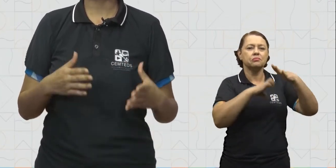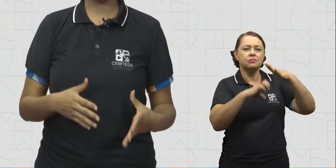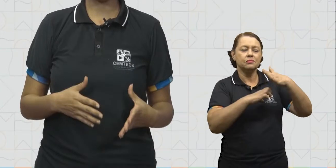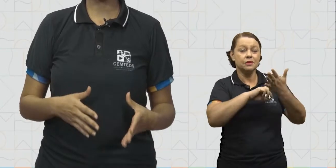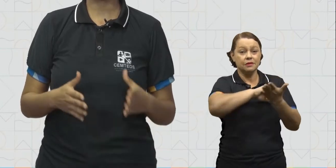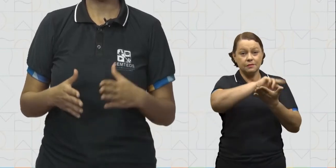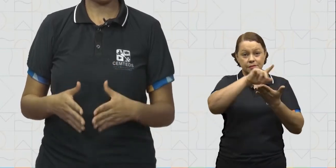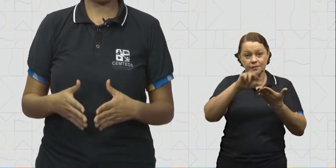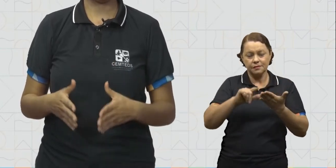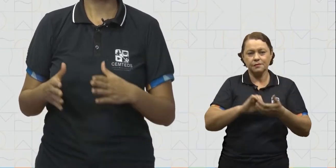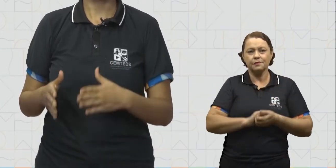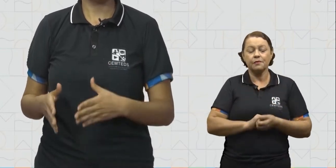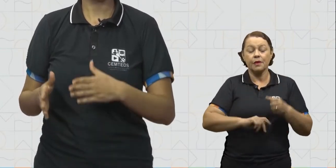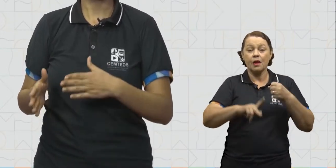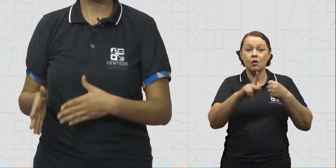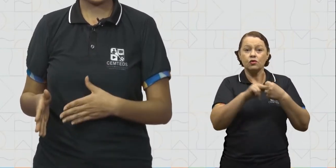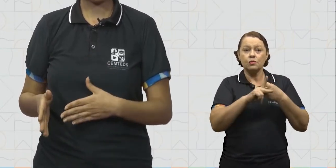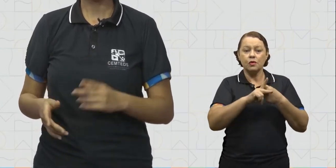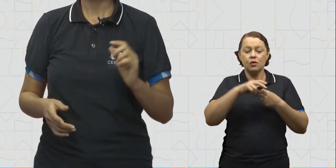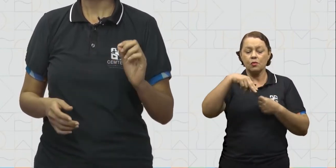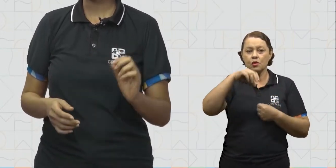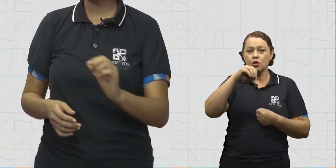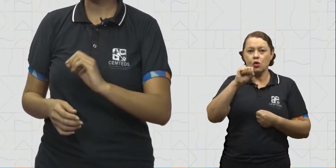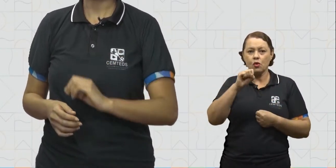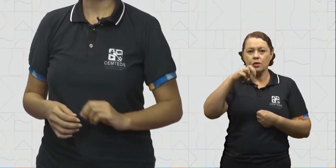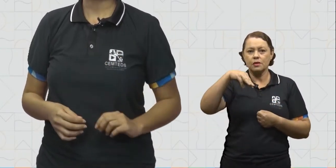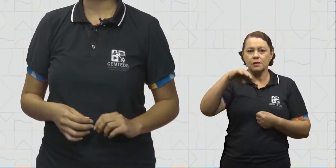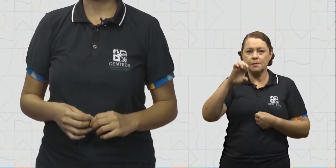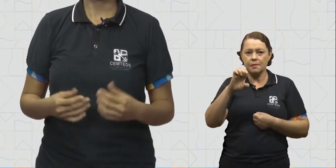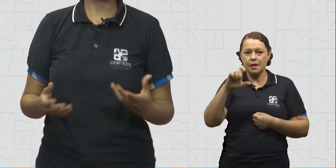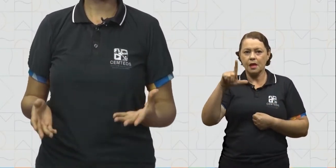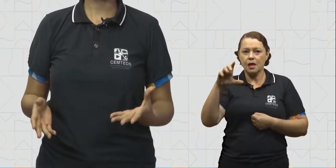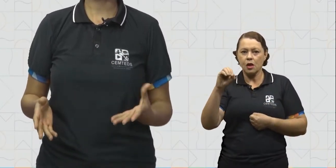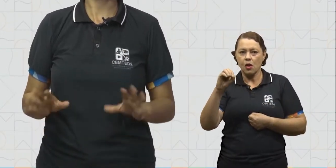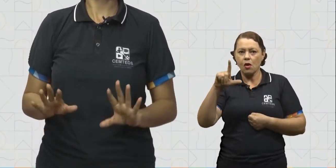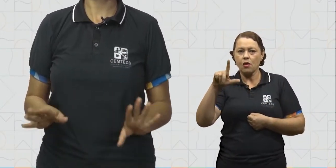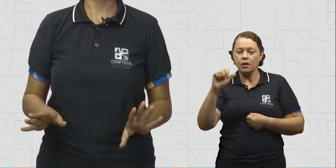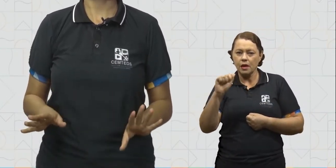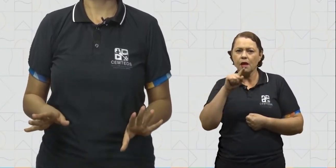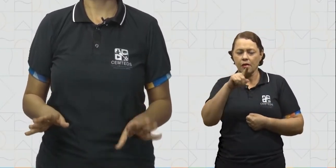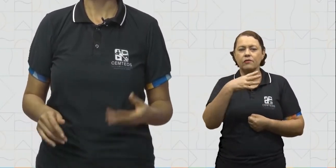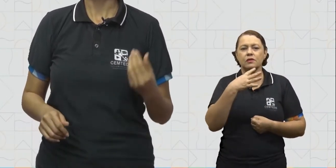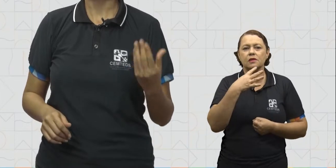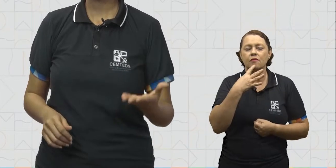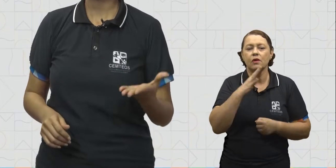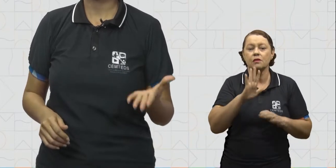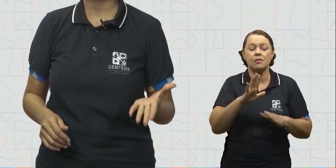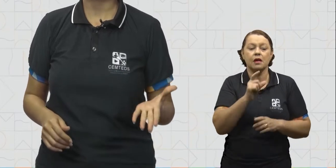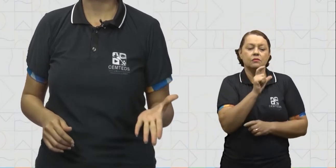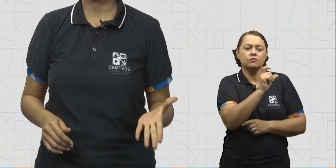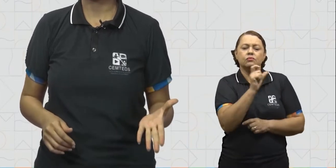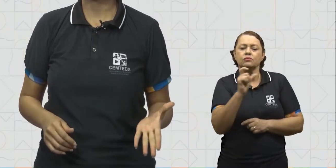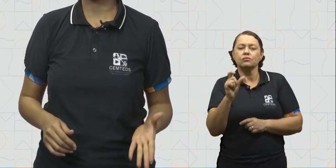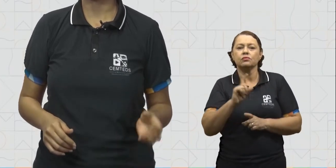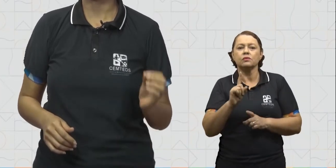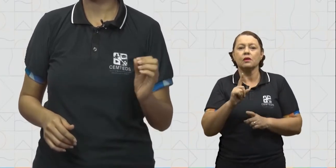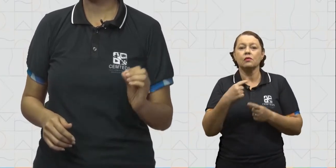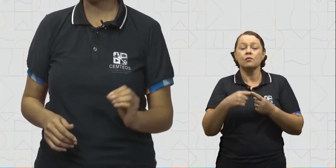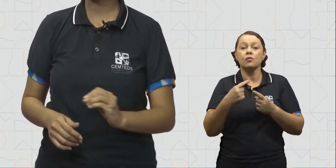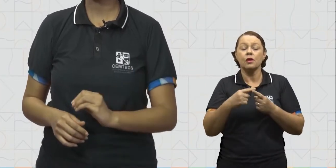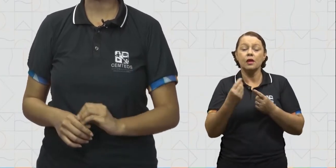Os pronomes nós, me, ló e lá, você deve conhecer, mas não assim, sozinhos. Vimos que eles estão